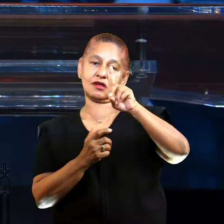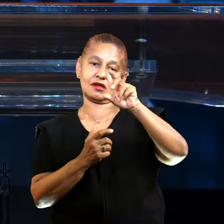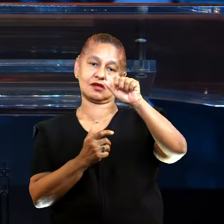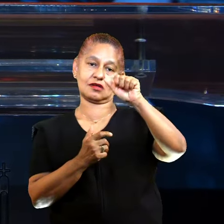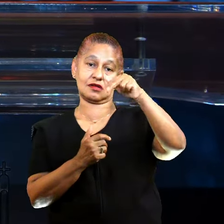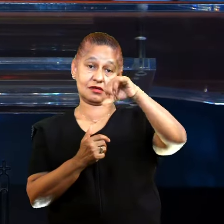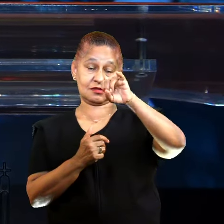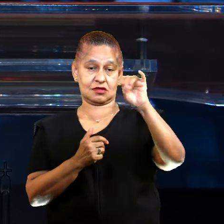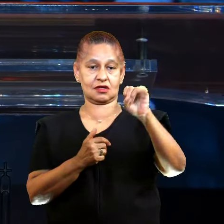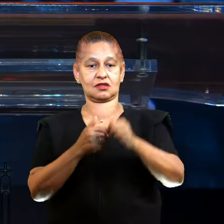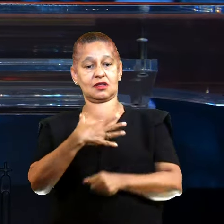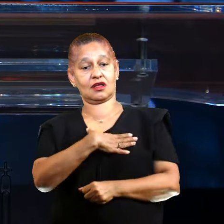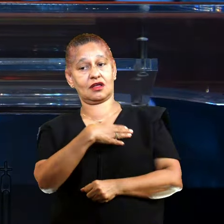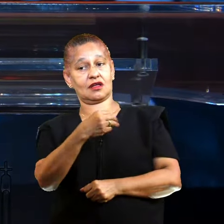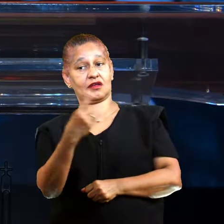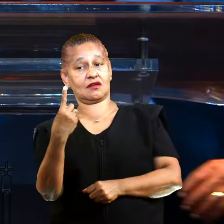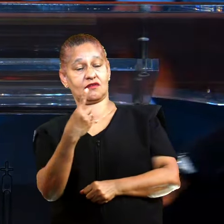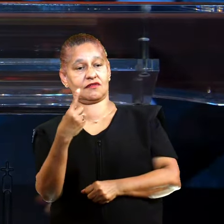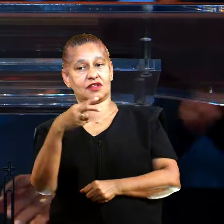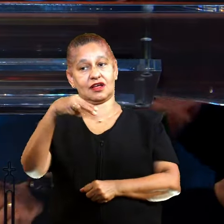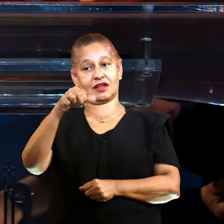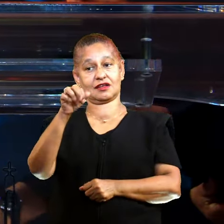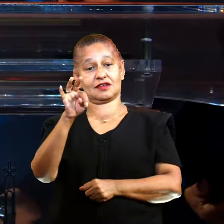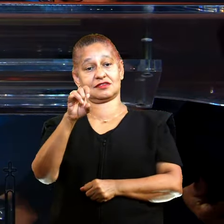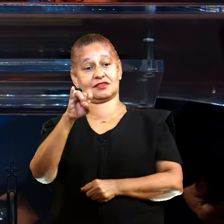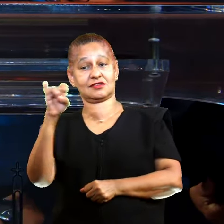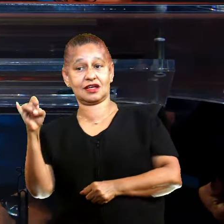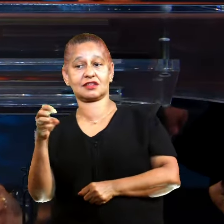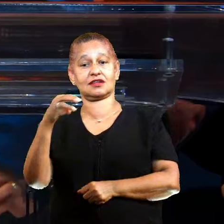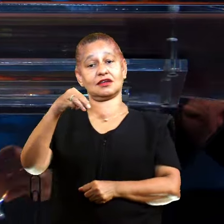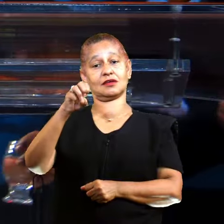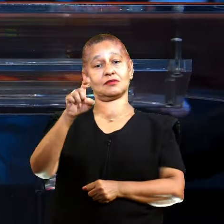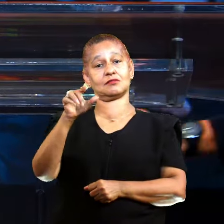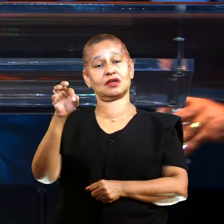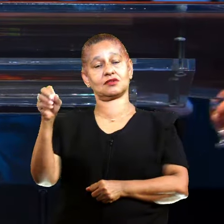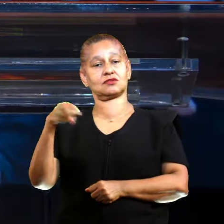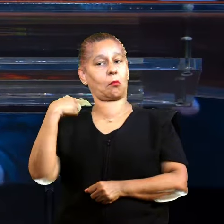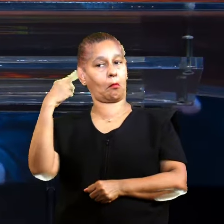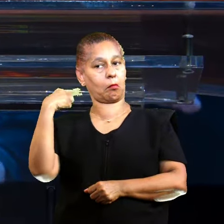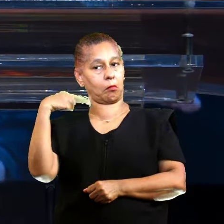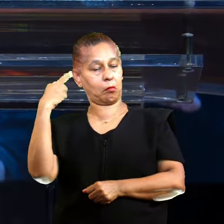pai da Nátaly, da Melinda e da Melody. Sou advogado de carreira.